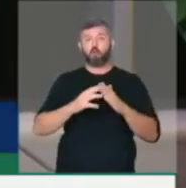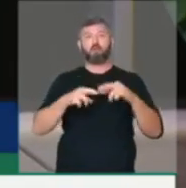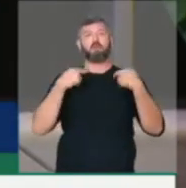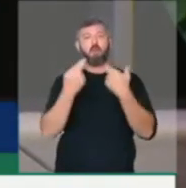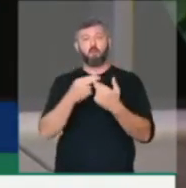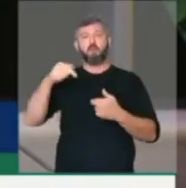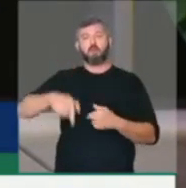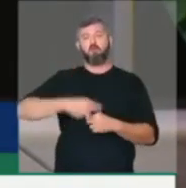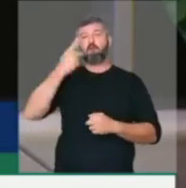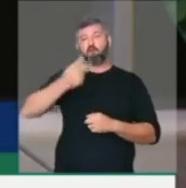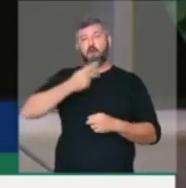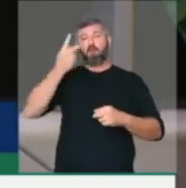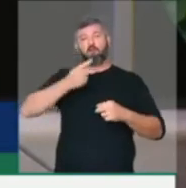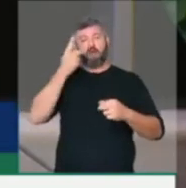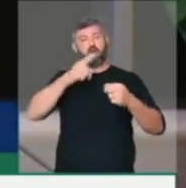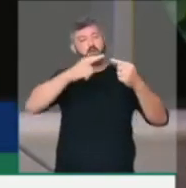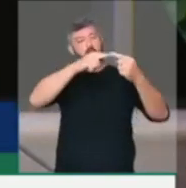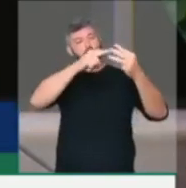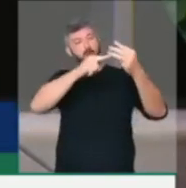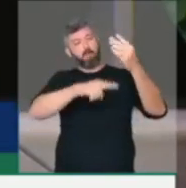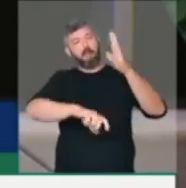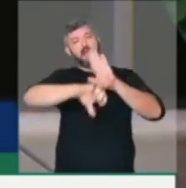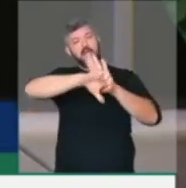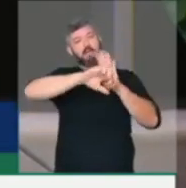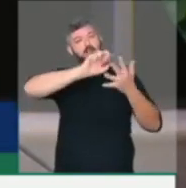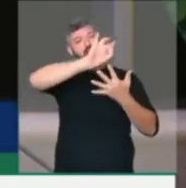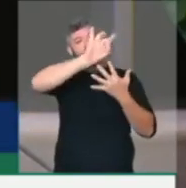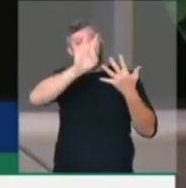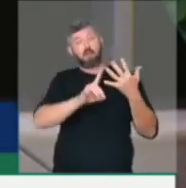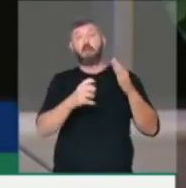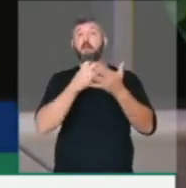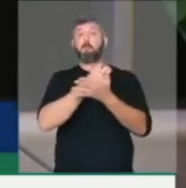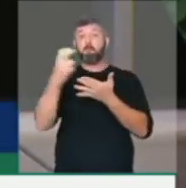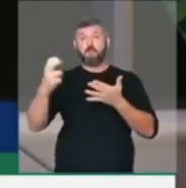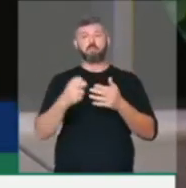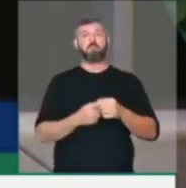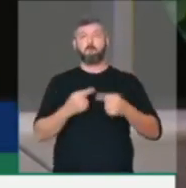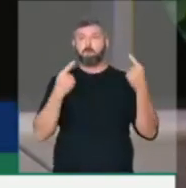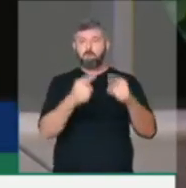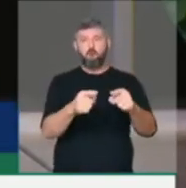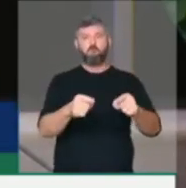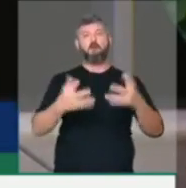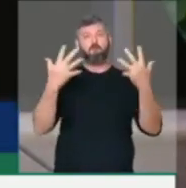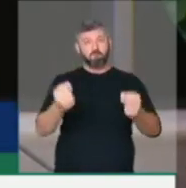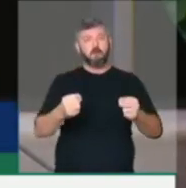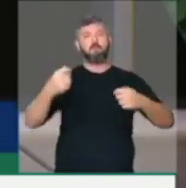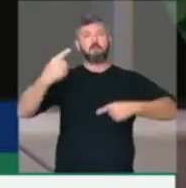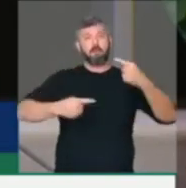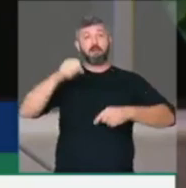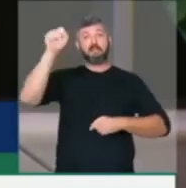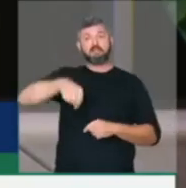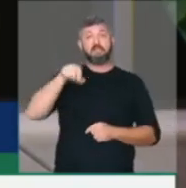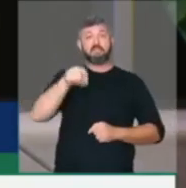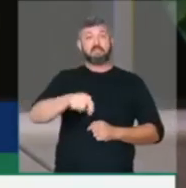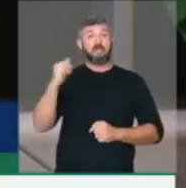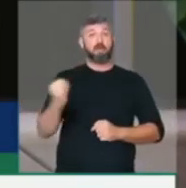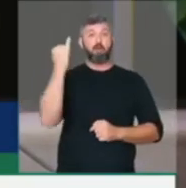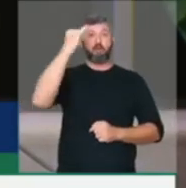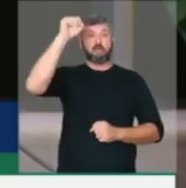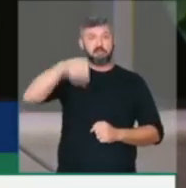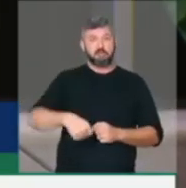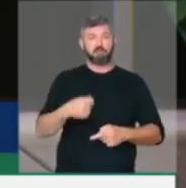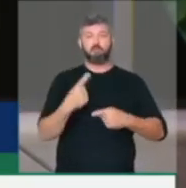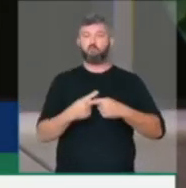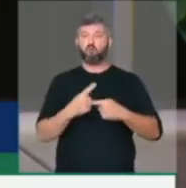fale dos crimes cometidos, fale do impeachment. Provoque este debate. Isso é decisivo. Porque nós não